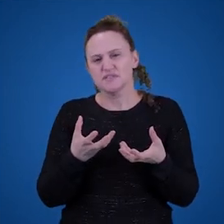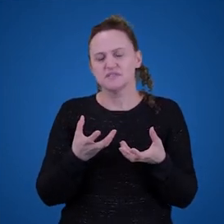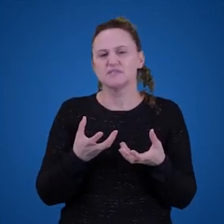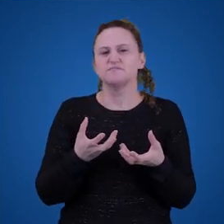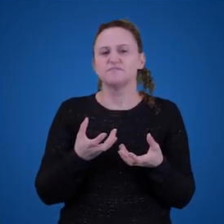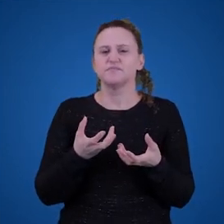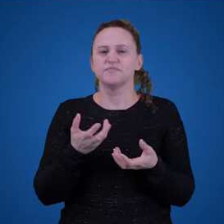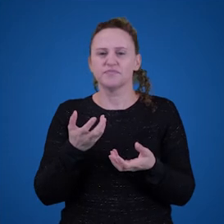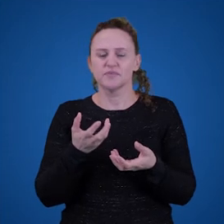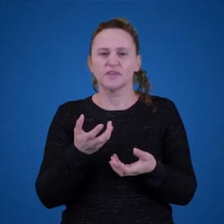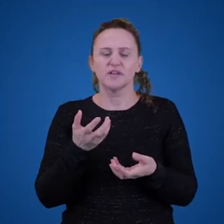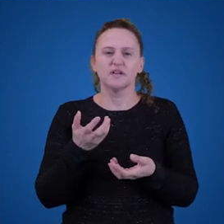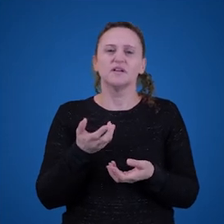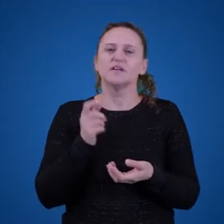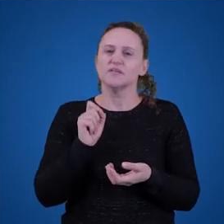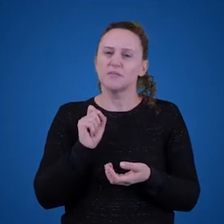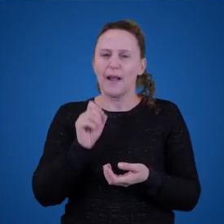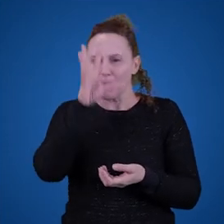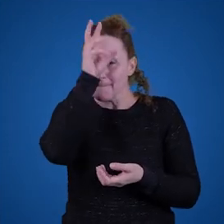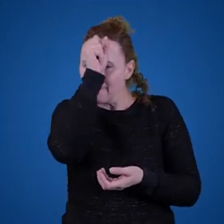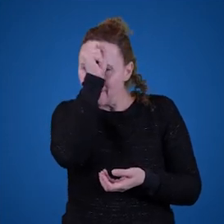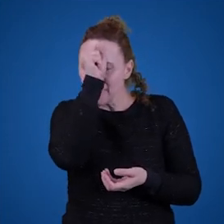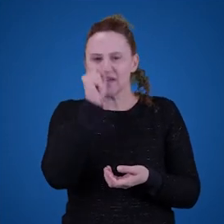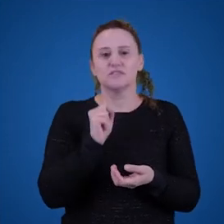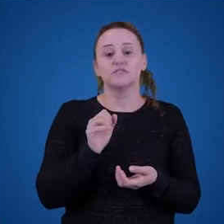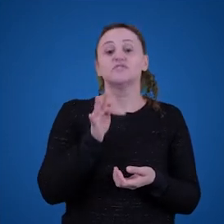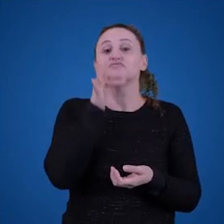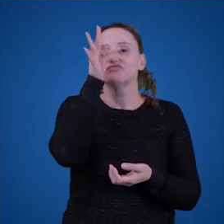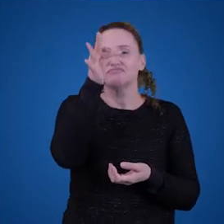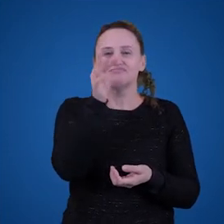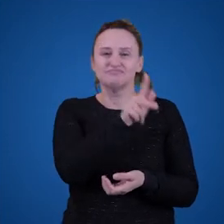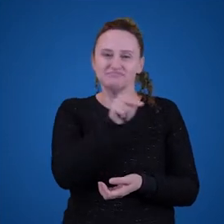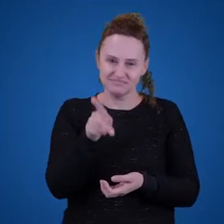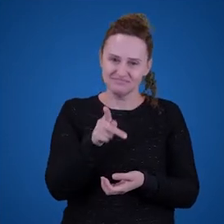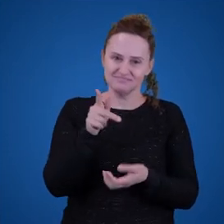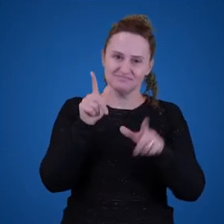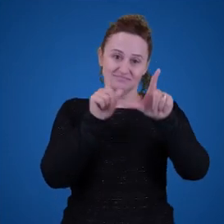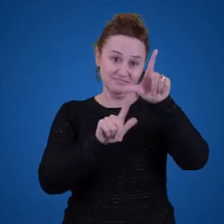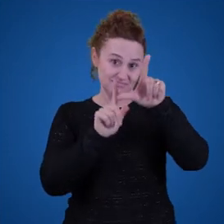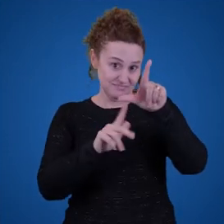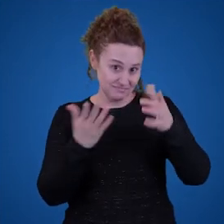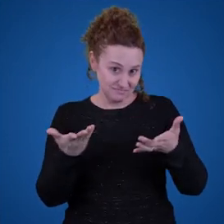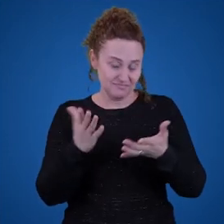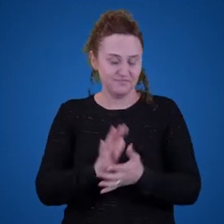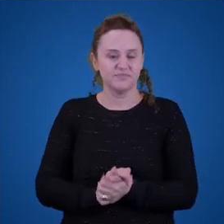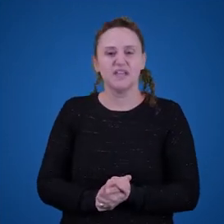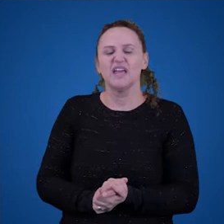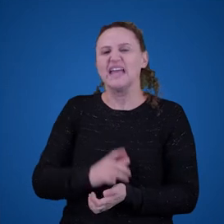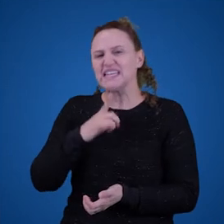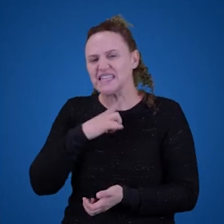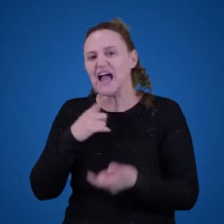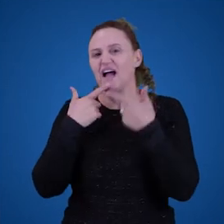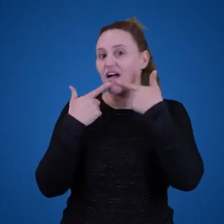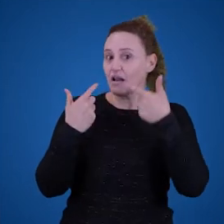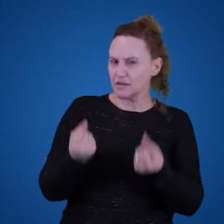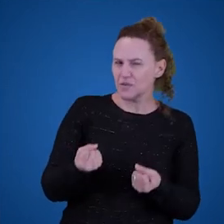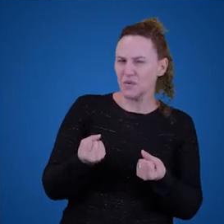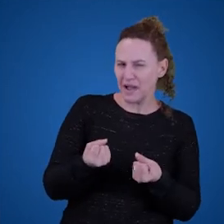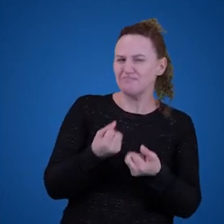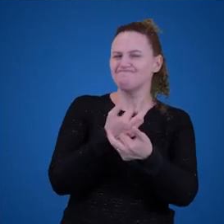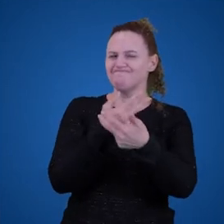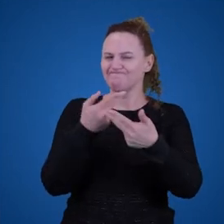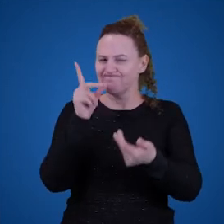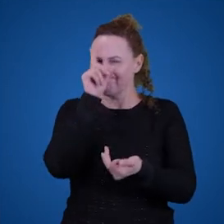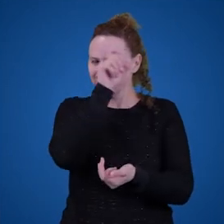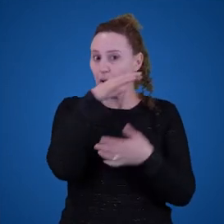enquanto futuros professores de letras? É que a linguagem é um fenômeno complexo. E ensinar a